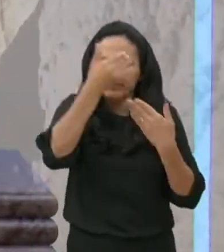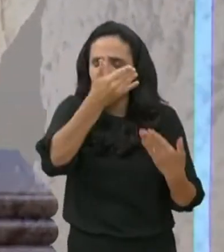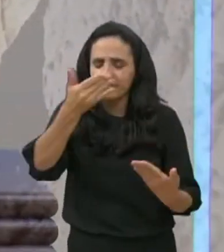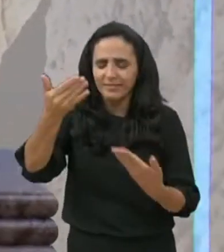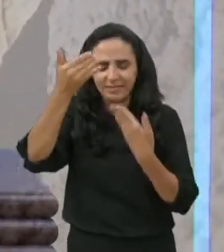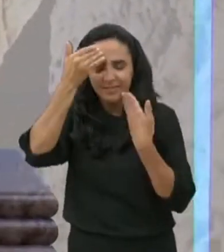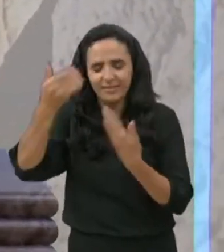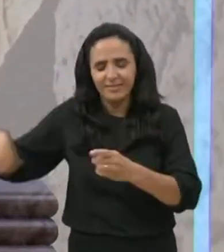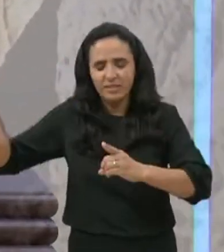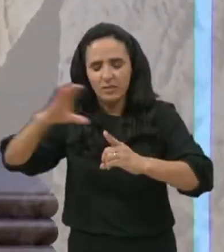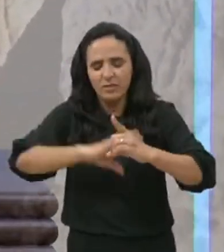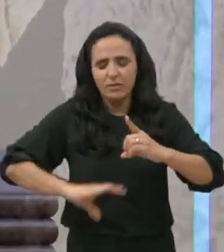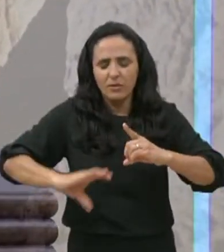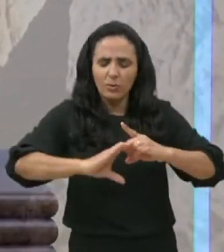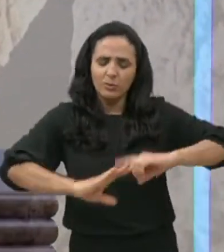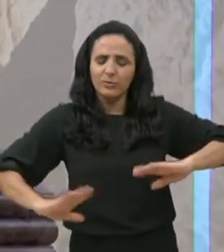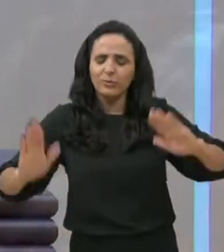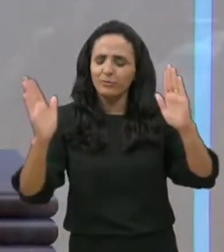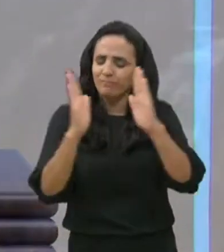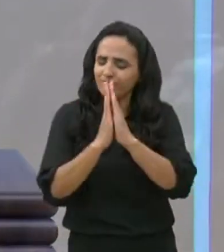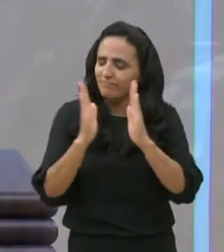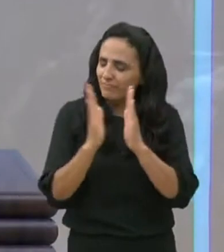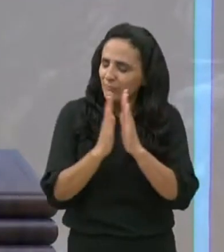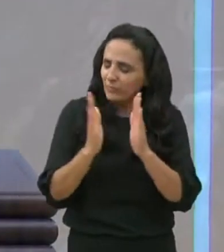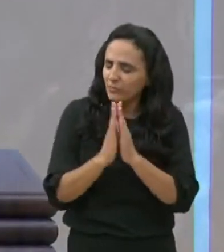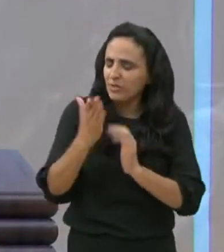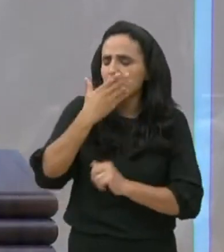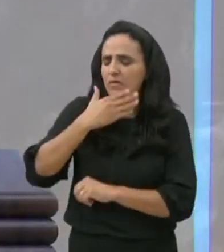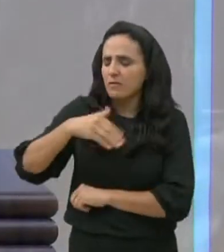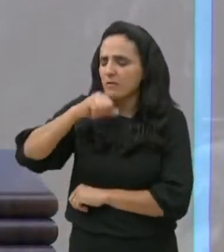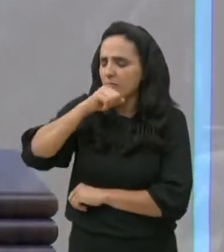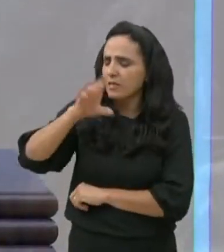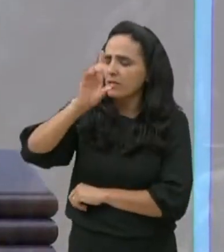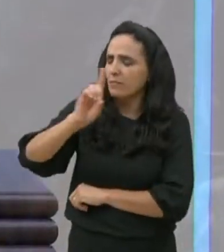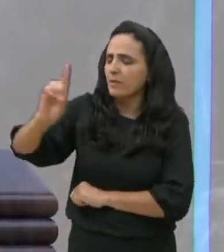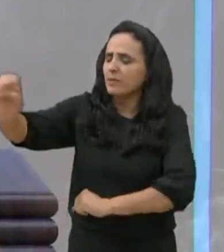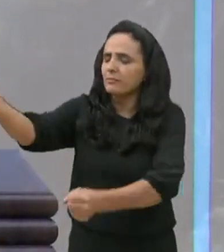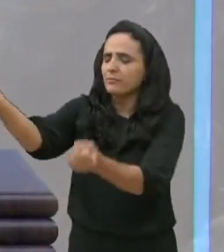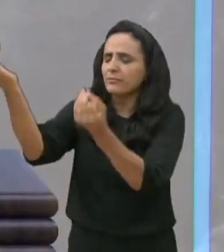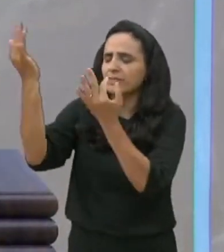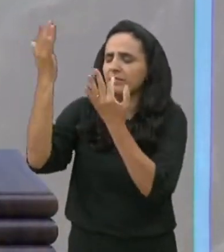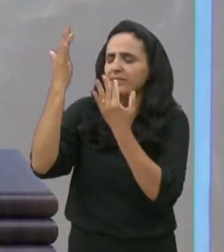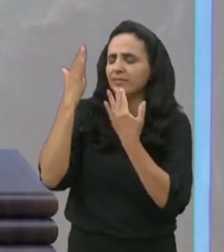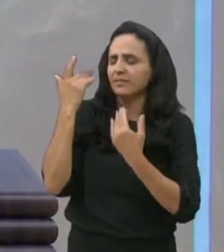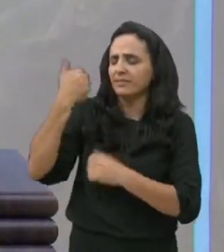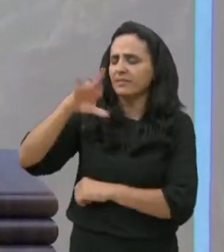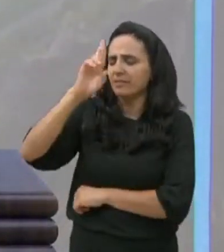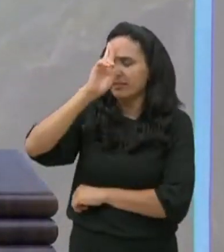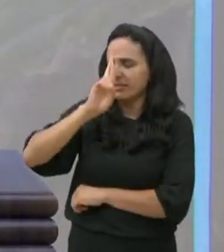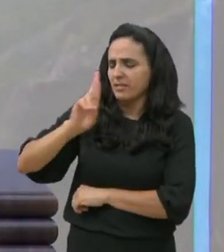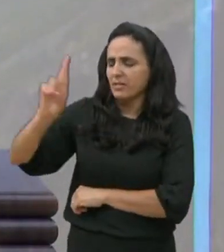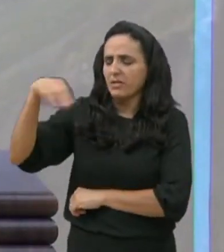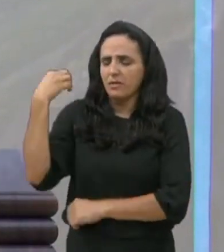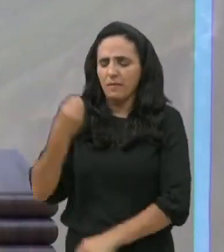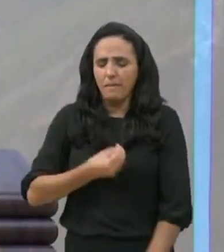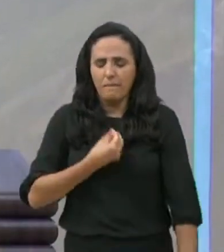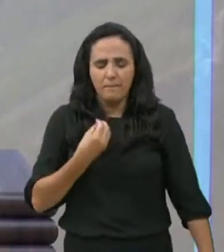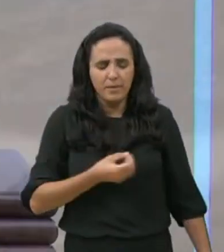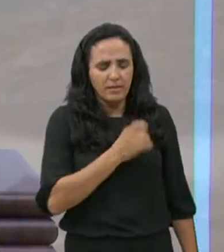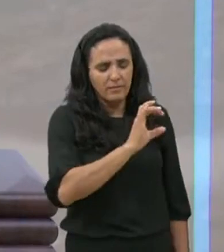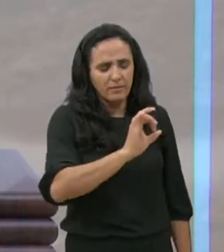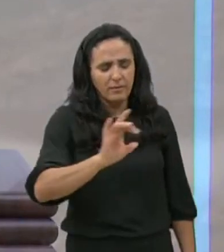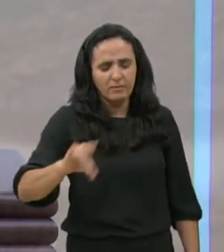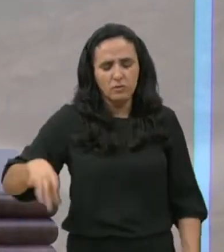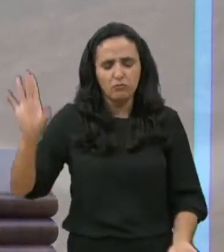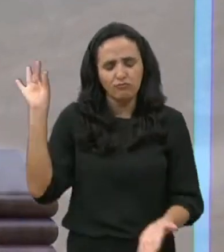grande culto de oração, neste momento, Pai, queremos Te dar graças, Senhor, pela vida do nosso, muito digno,